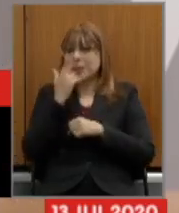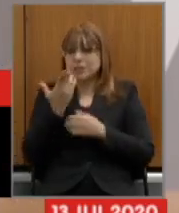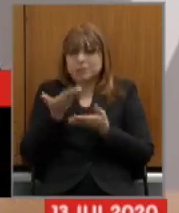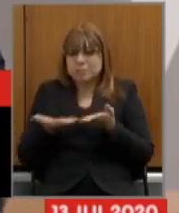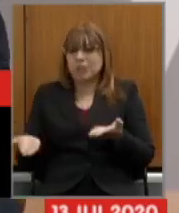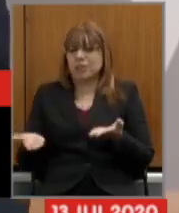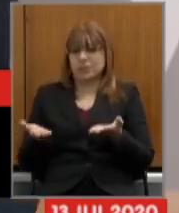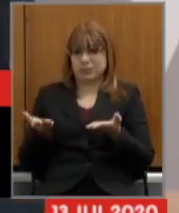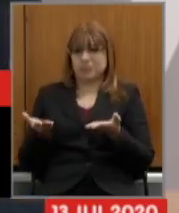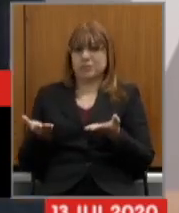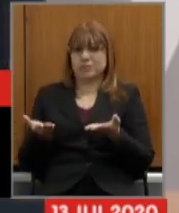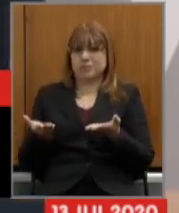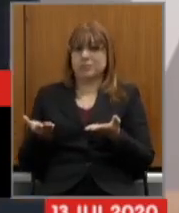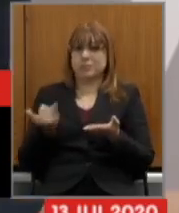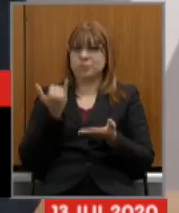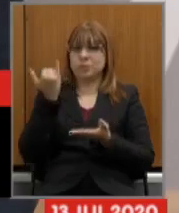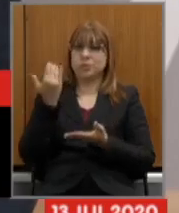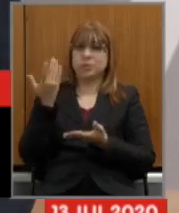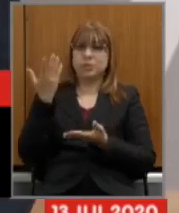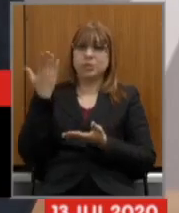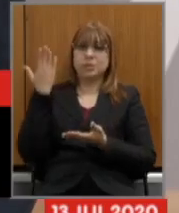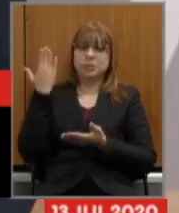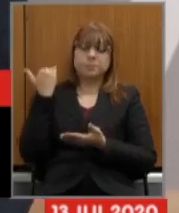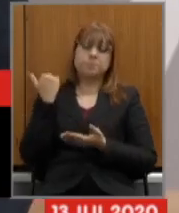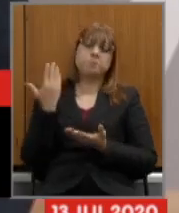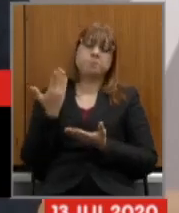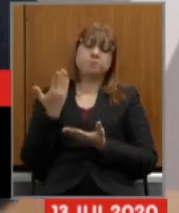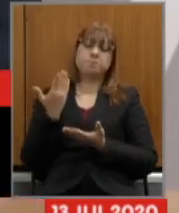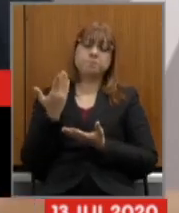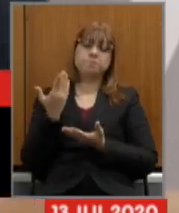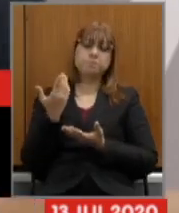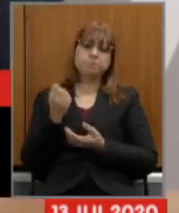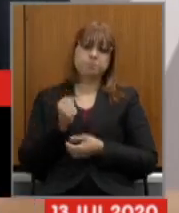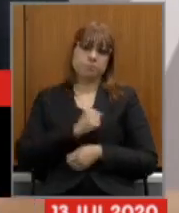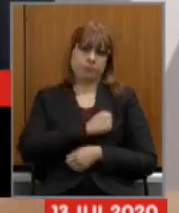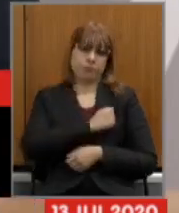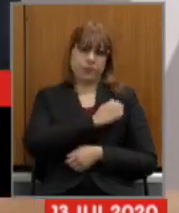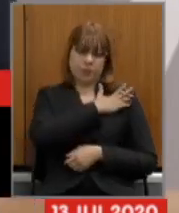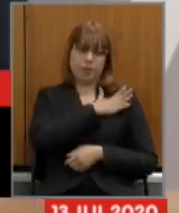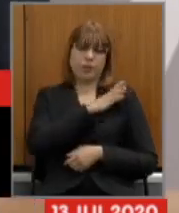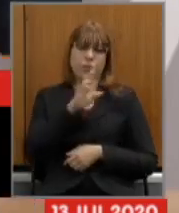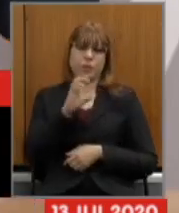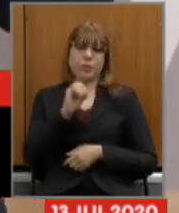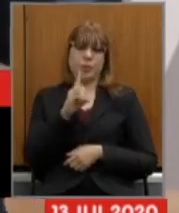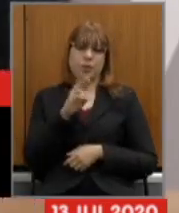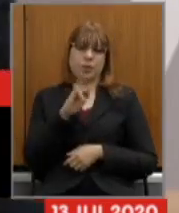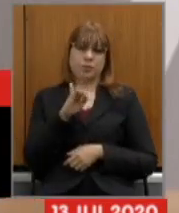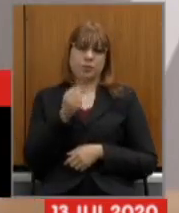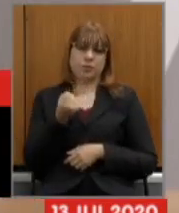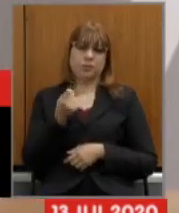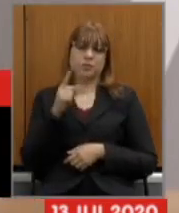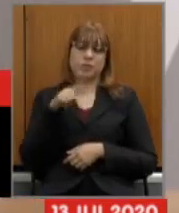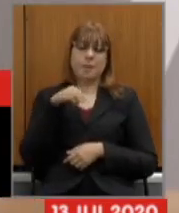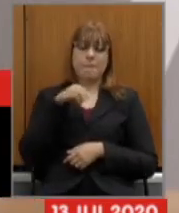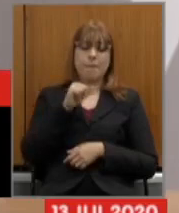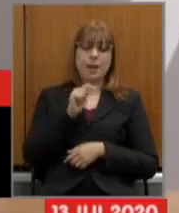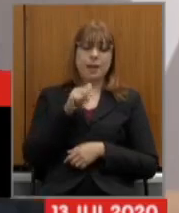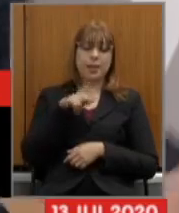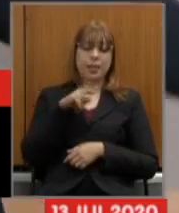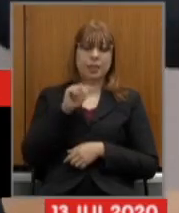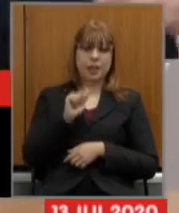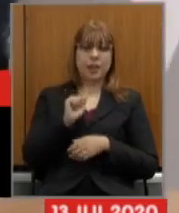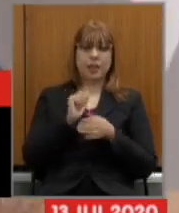lembrava aqui Sargento Rodrigues a Magna Carta de 1215 que completou 800 anos